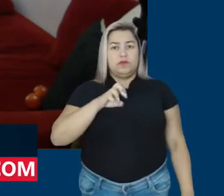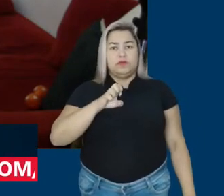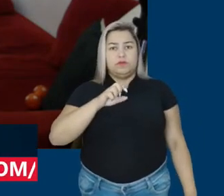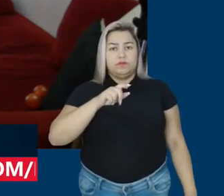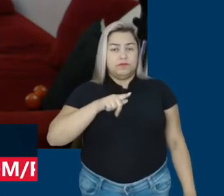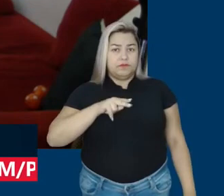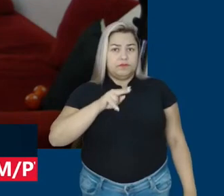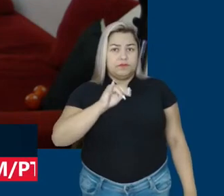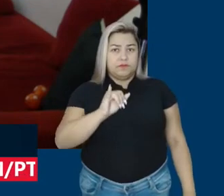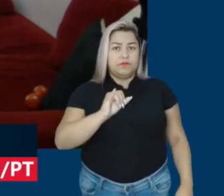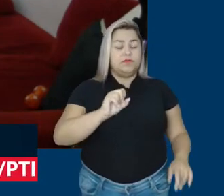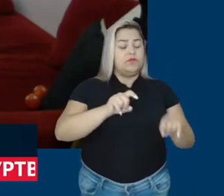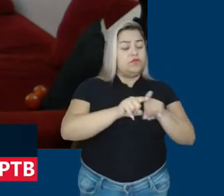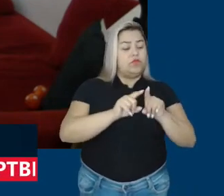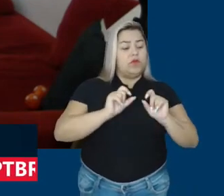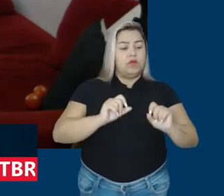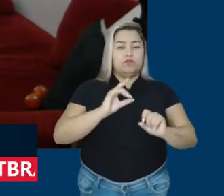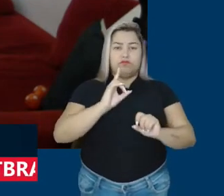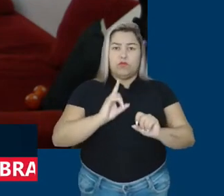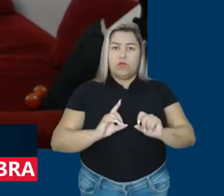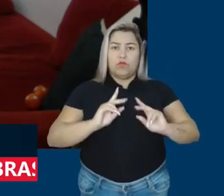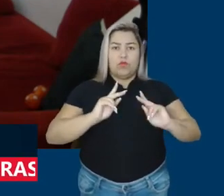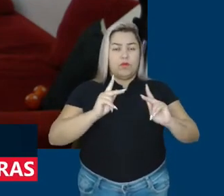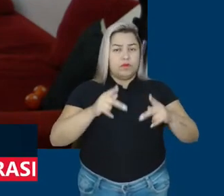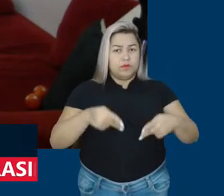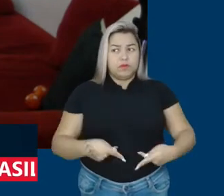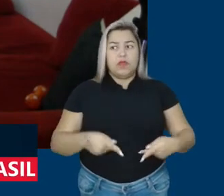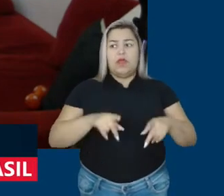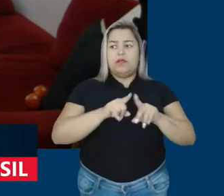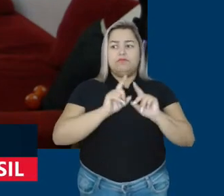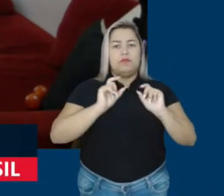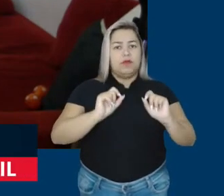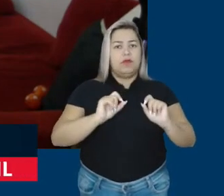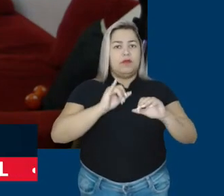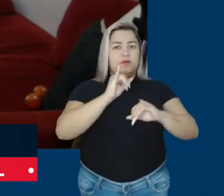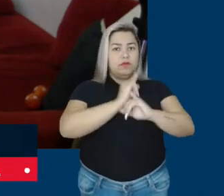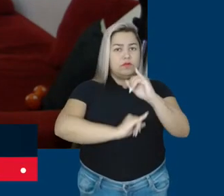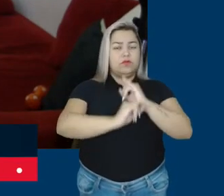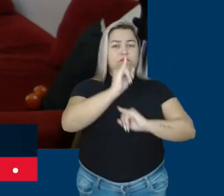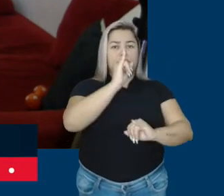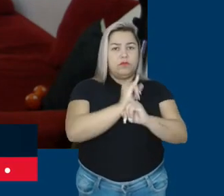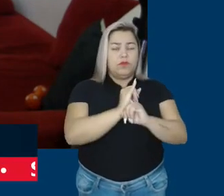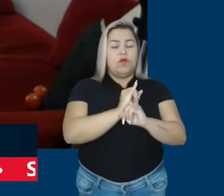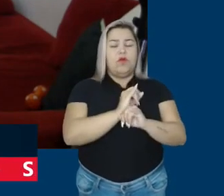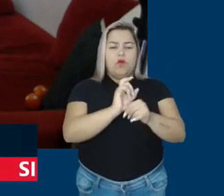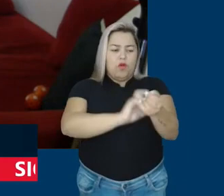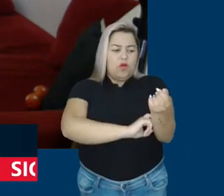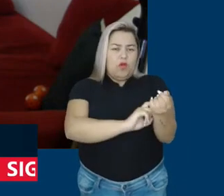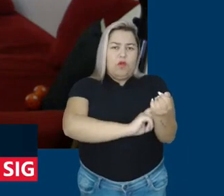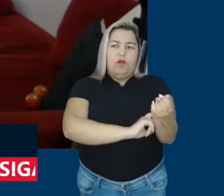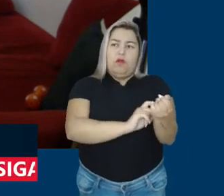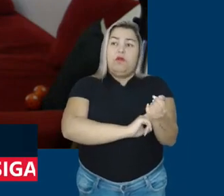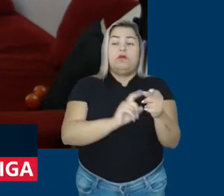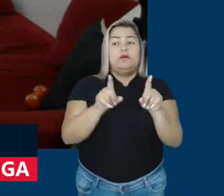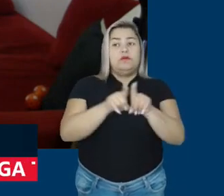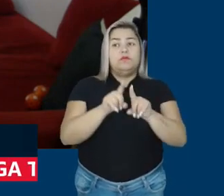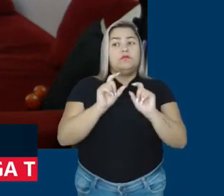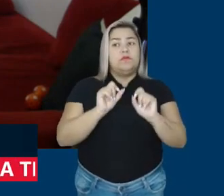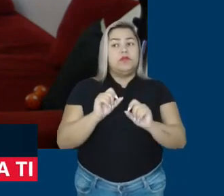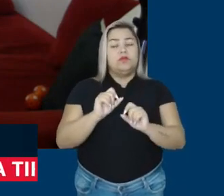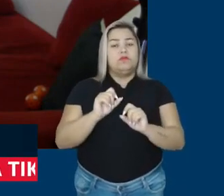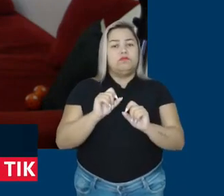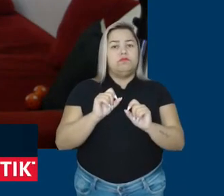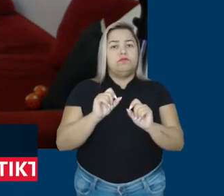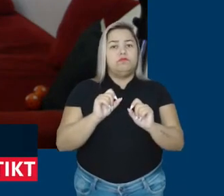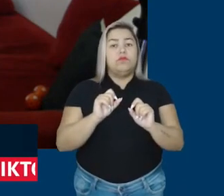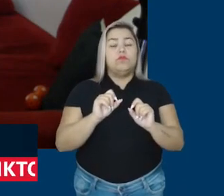defesa dos direitos humanos à internet. Essa rede de ódio aí, alimentada em boa parte pelo esgoto extremista, né,